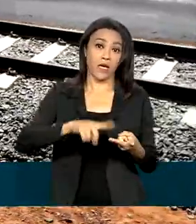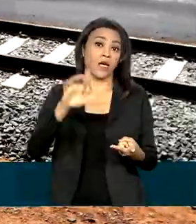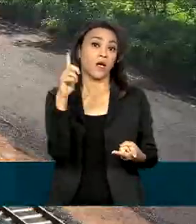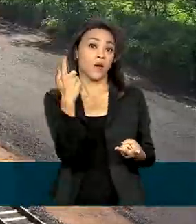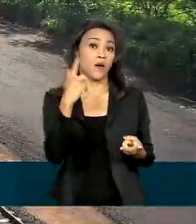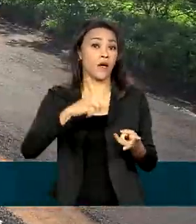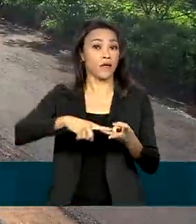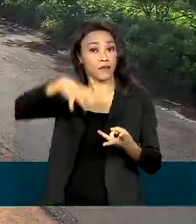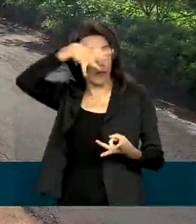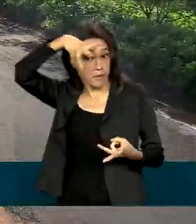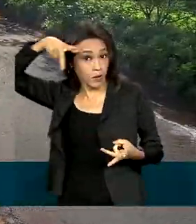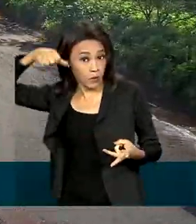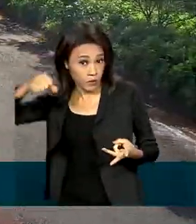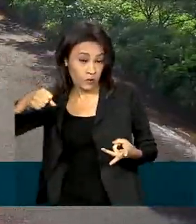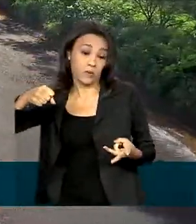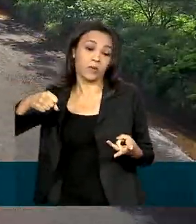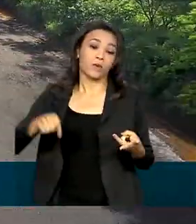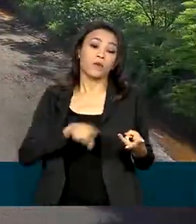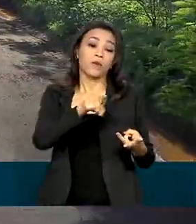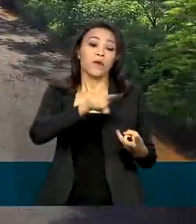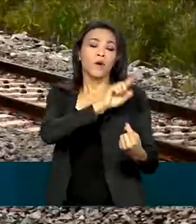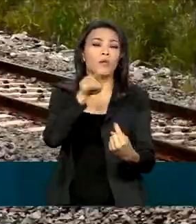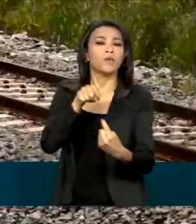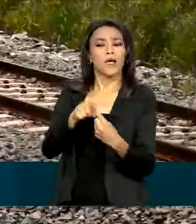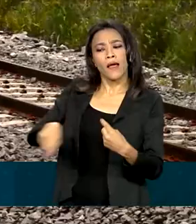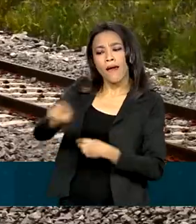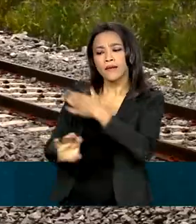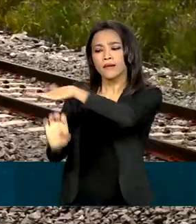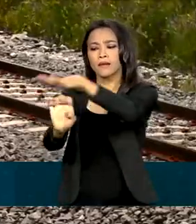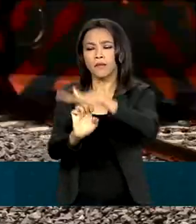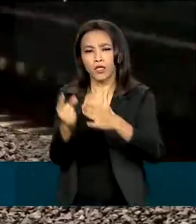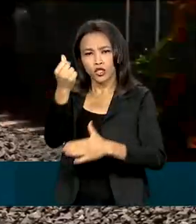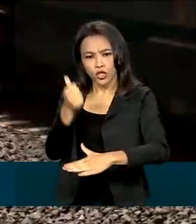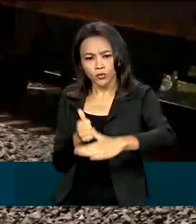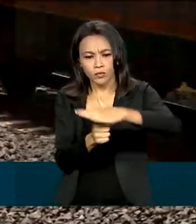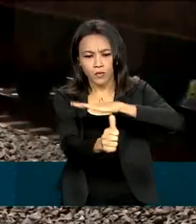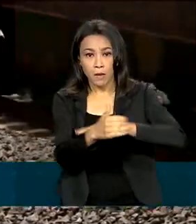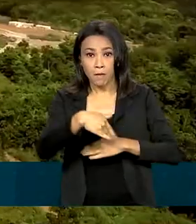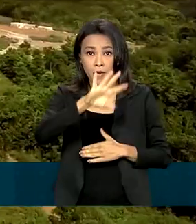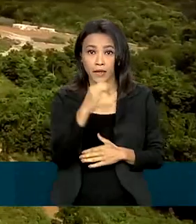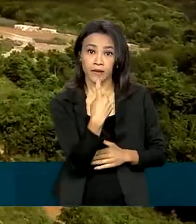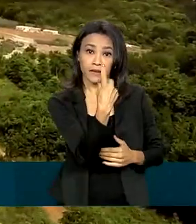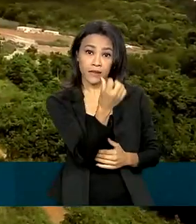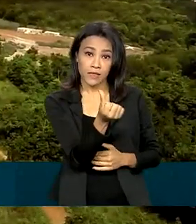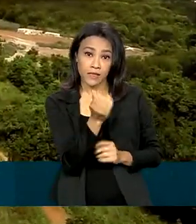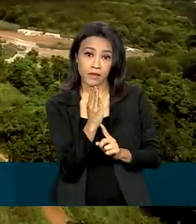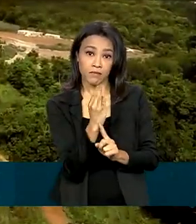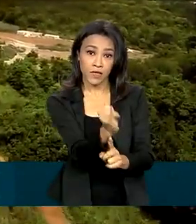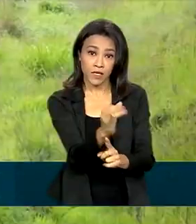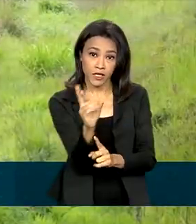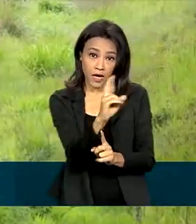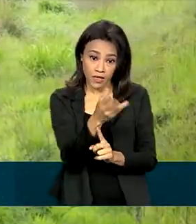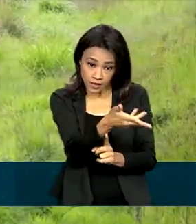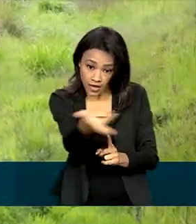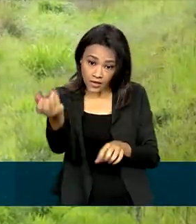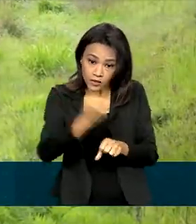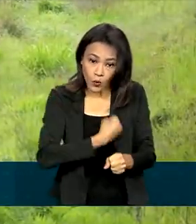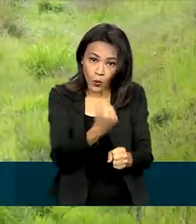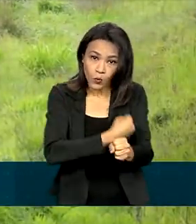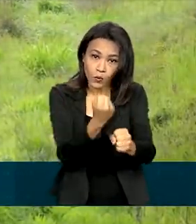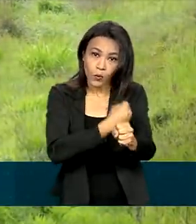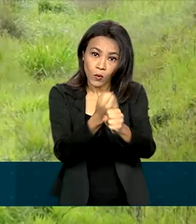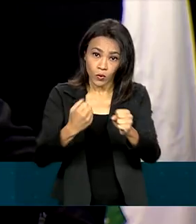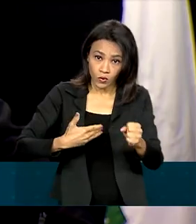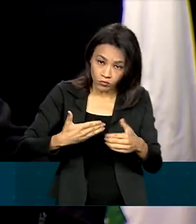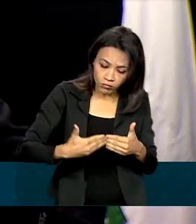Mato Grosso. A expectativa é que as empresas invistam mais de R 16 bilhões nos projetos ao longo do tempo dos